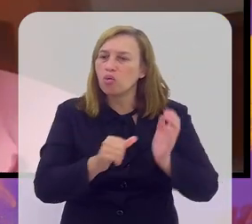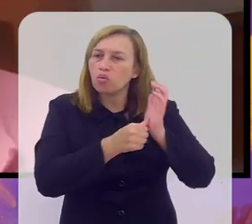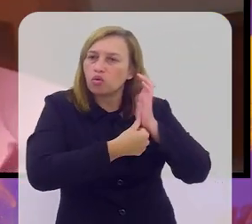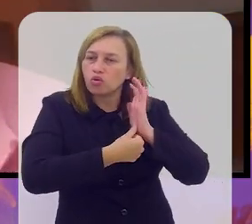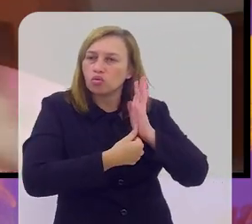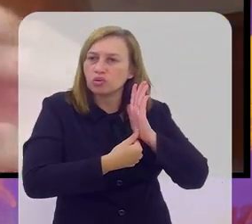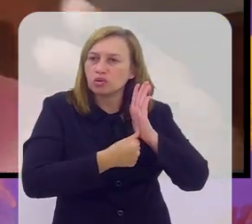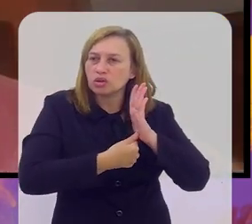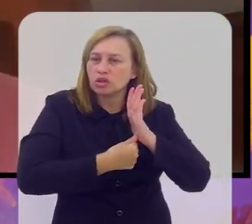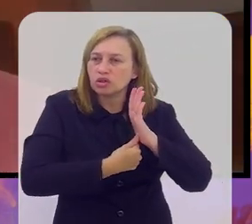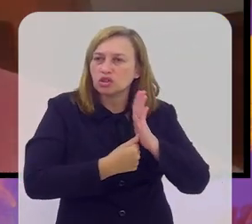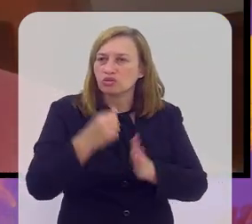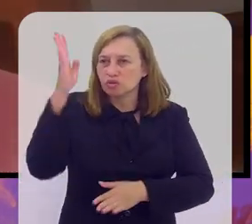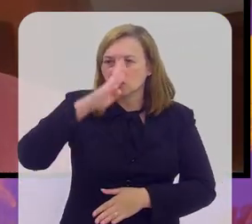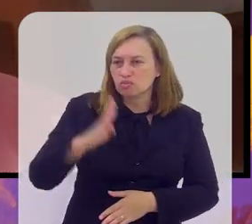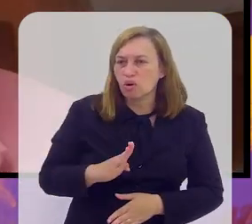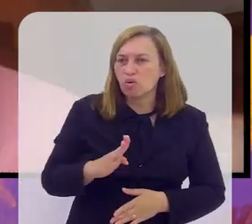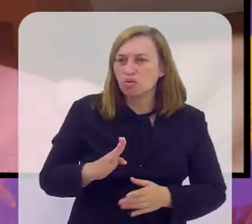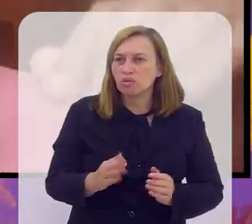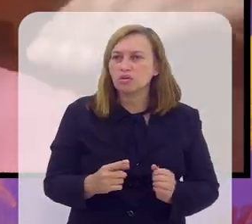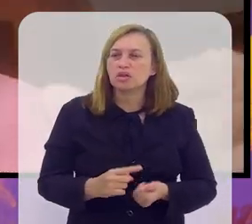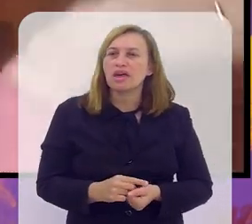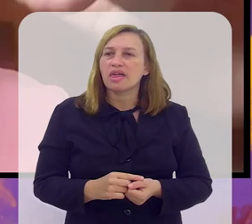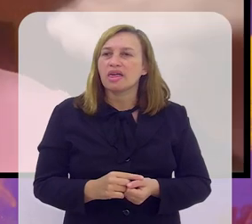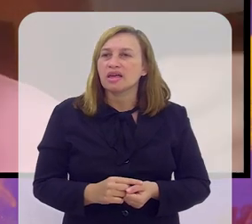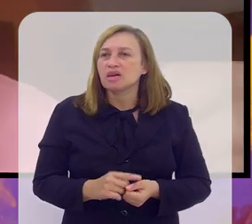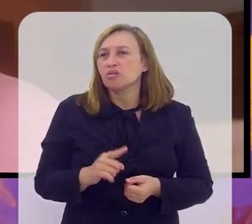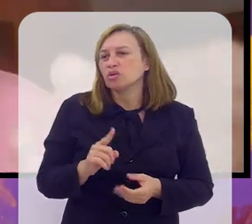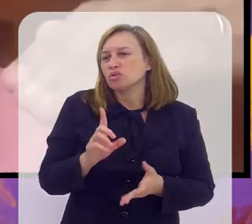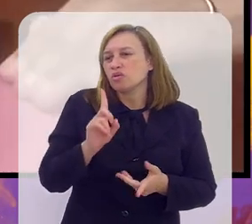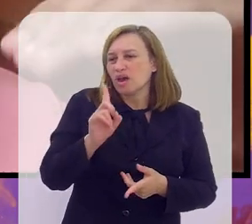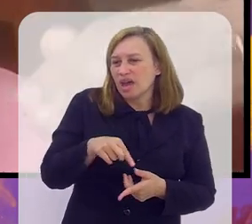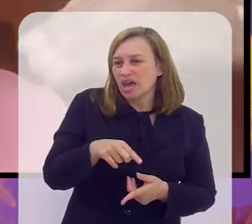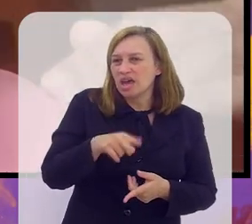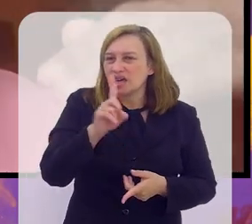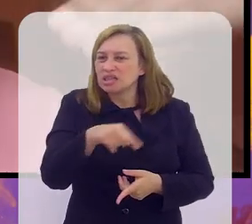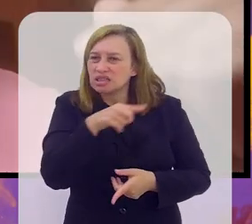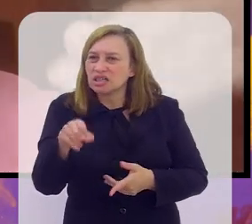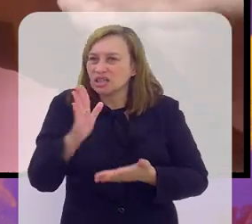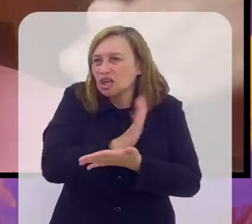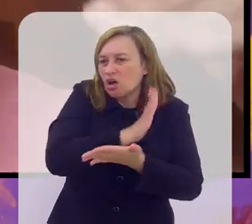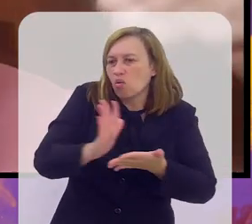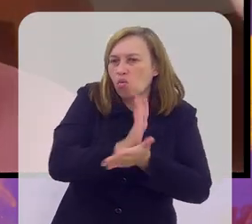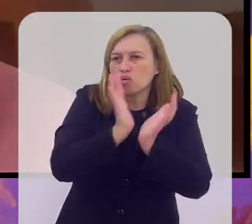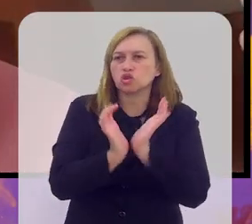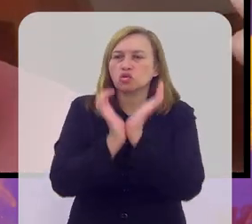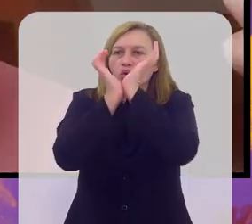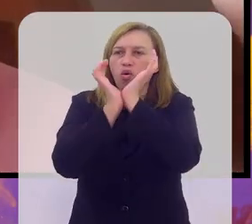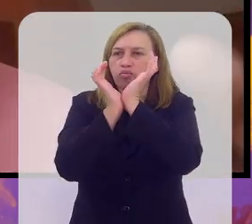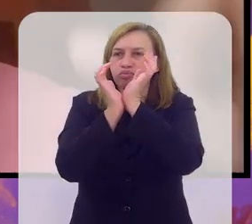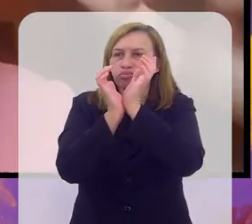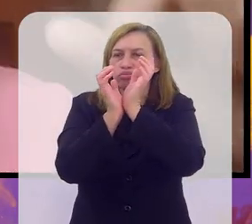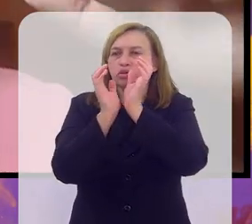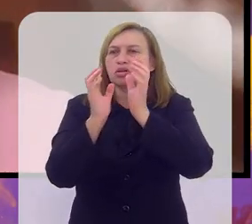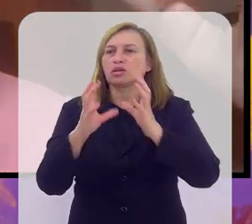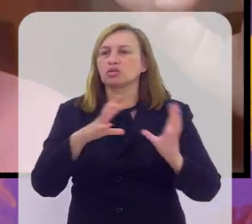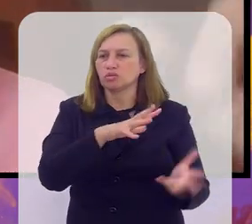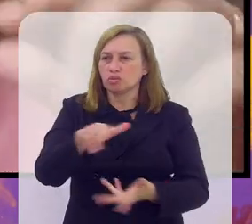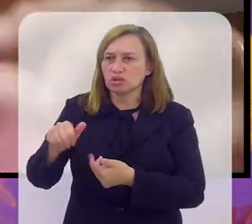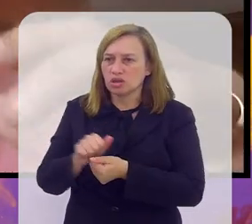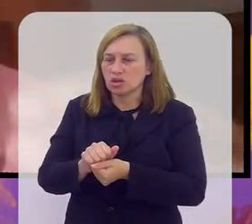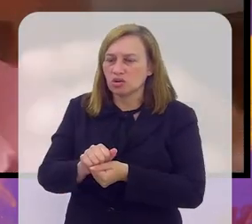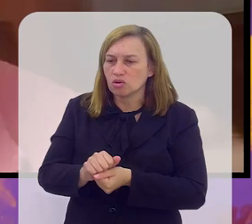material humano, quando aparecem os enfrentamentos, é eliminado em algumas Copas de maneira consecutiva, com o